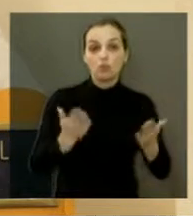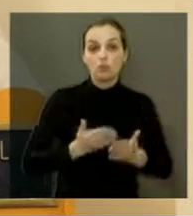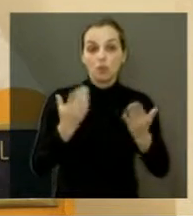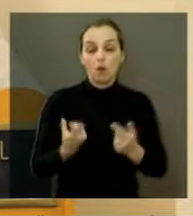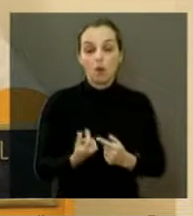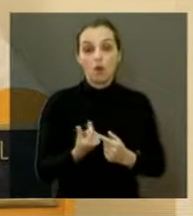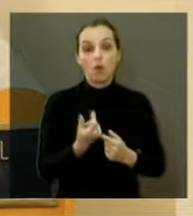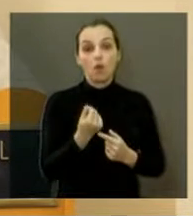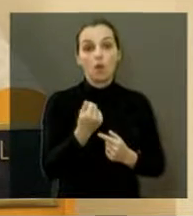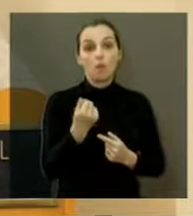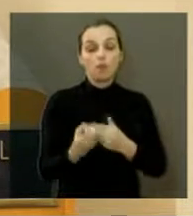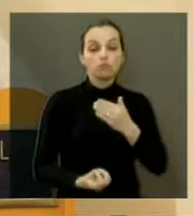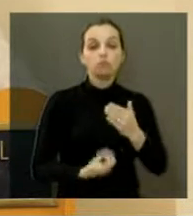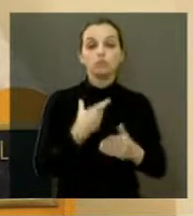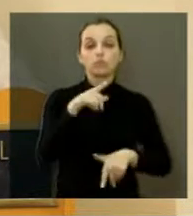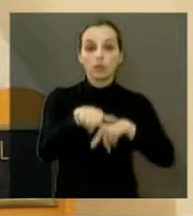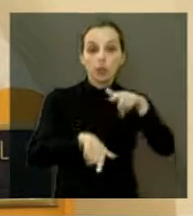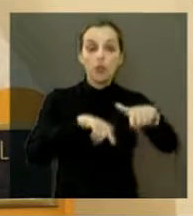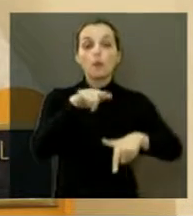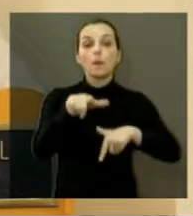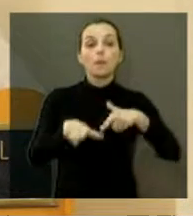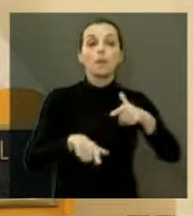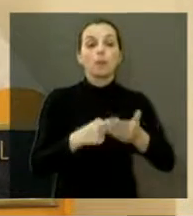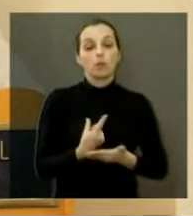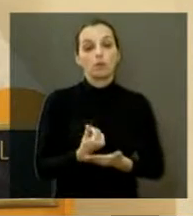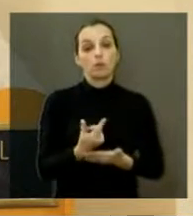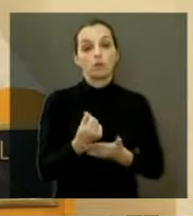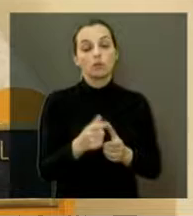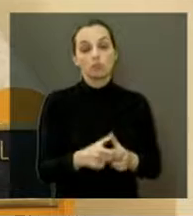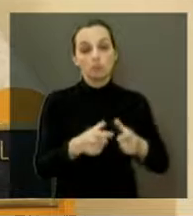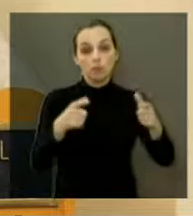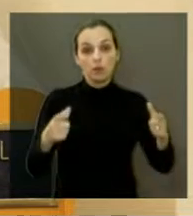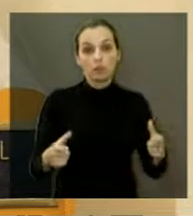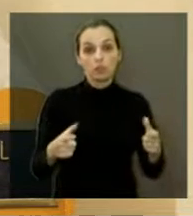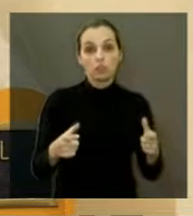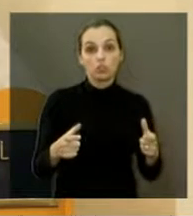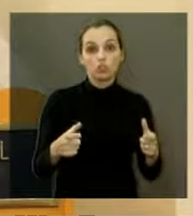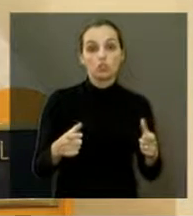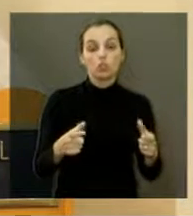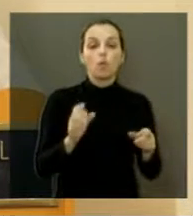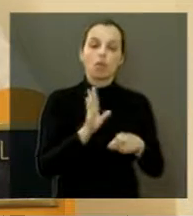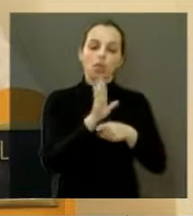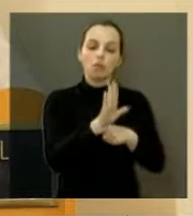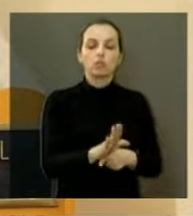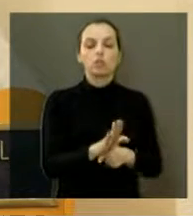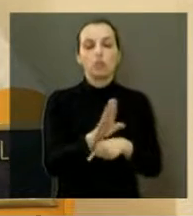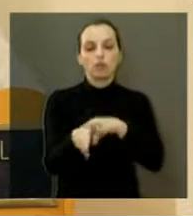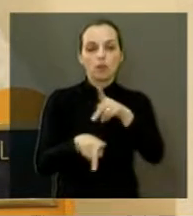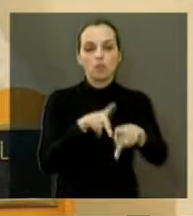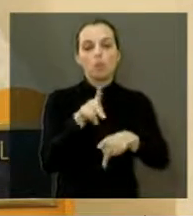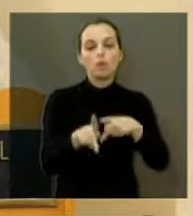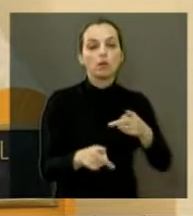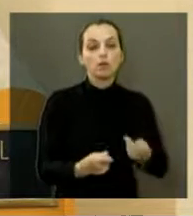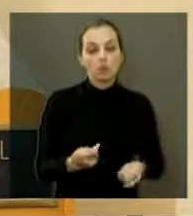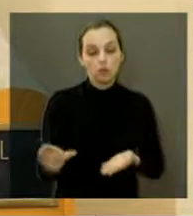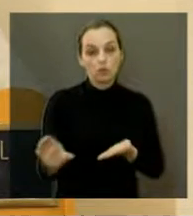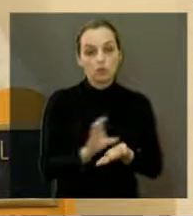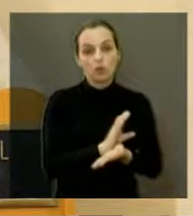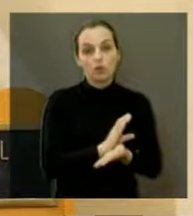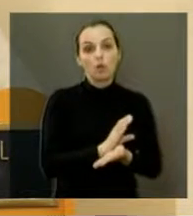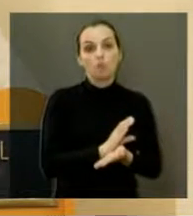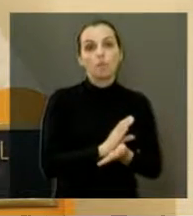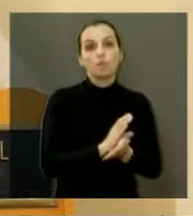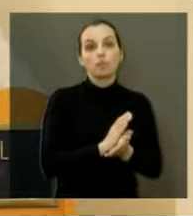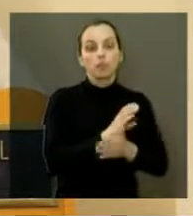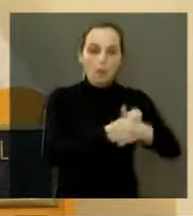e renda, expandiu a rede pública de atendimento à população. No seu último governo, atraiu grandes investimentos para a cidade, como a